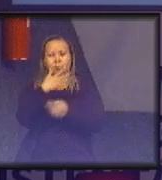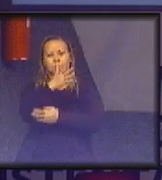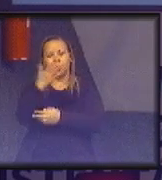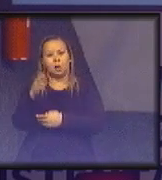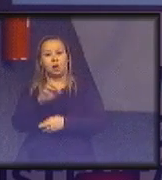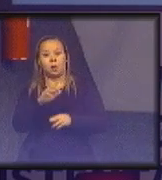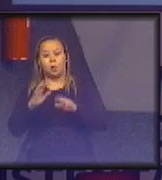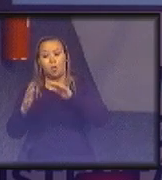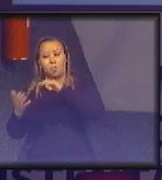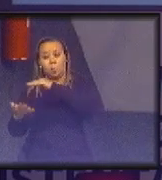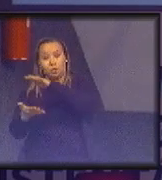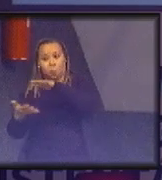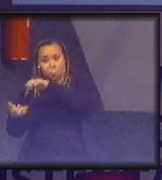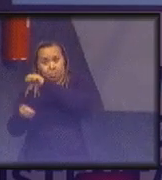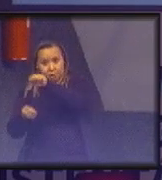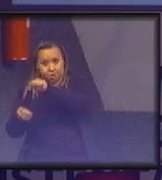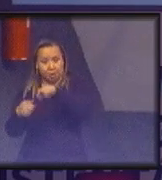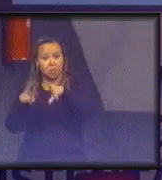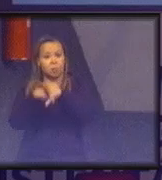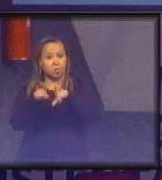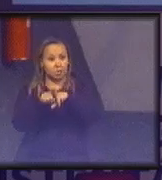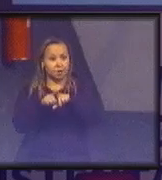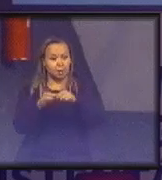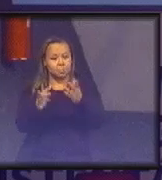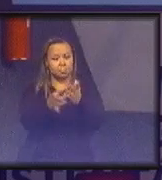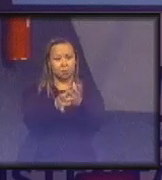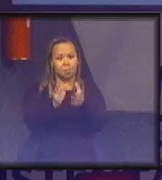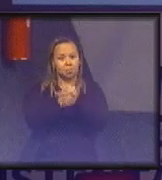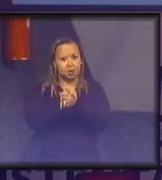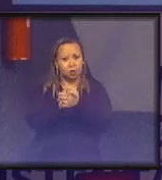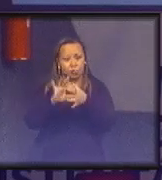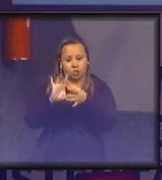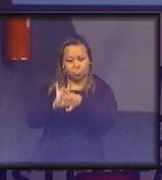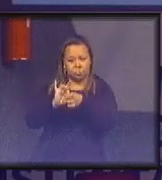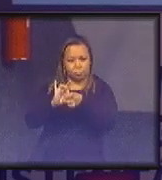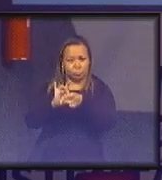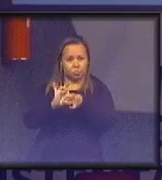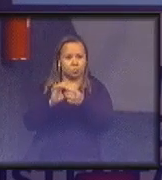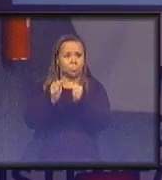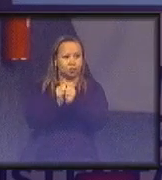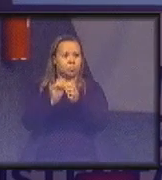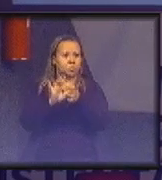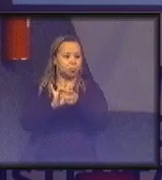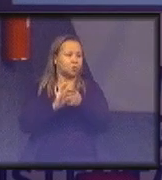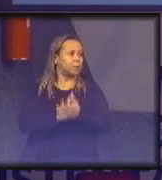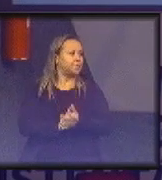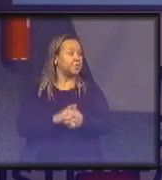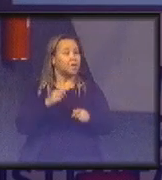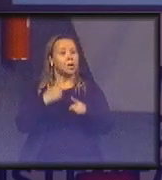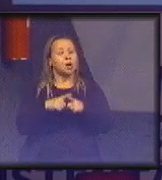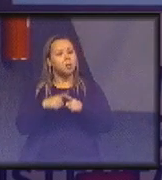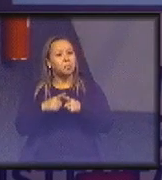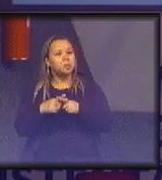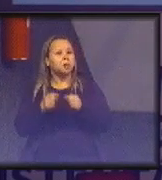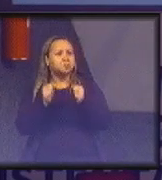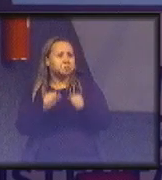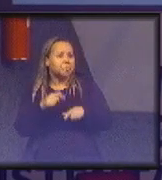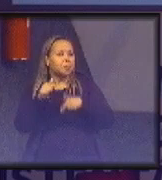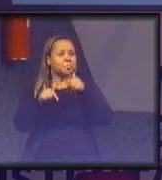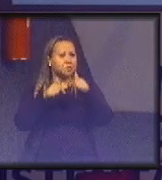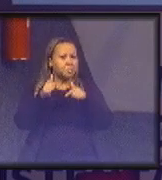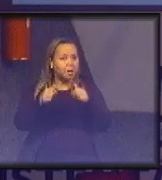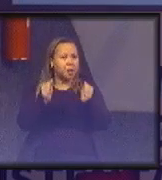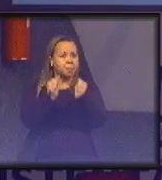que está em outro item, também a gente vai considerar como válido, porque, afinal de contas, ela pode trabalhar de forma